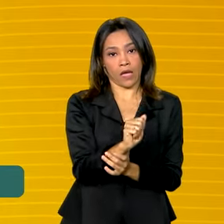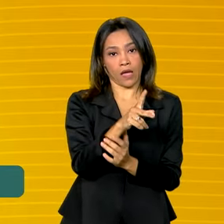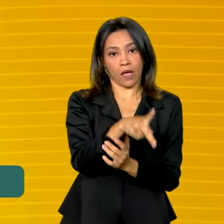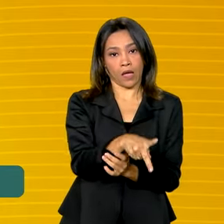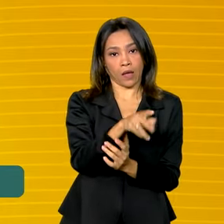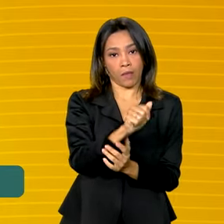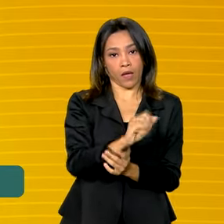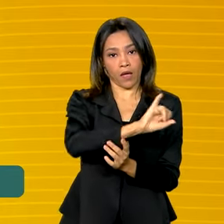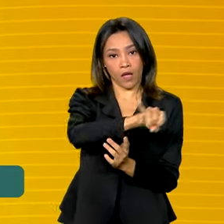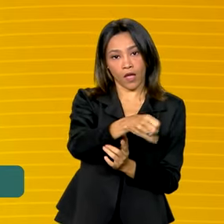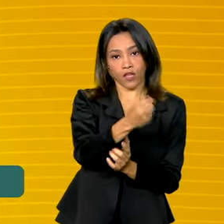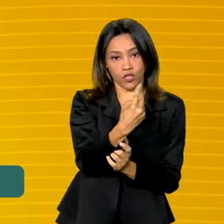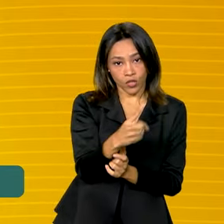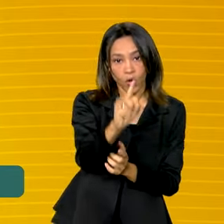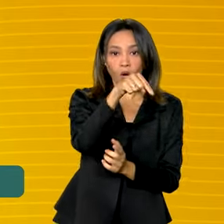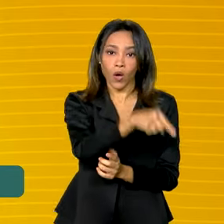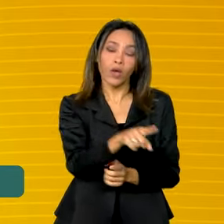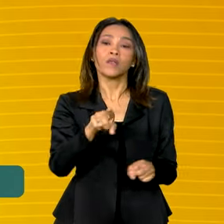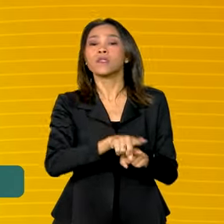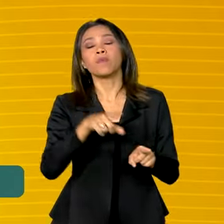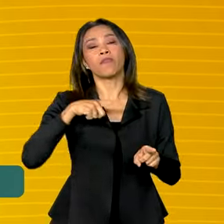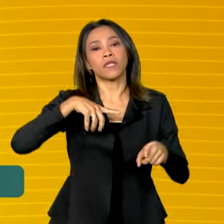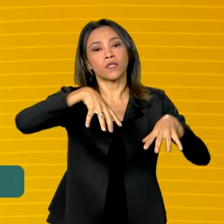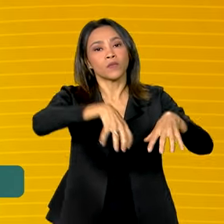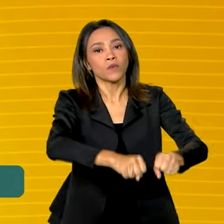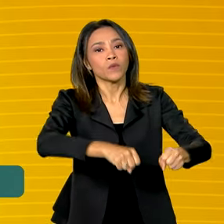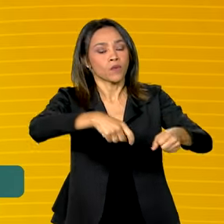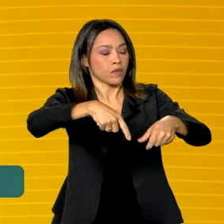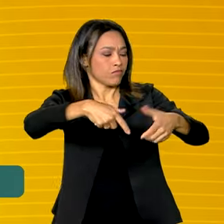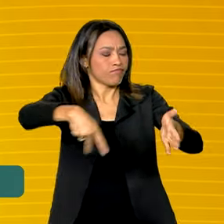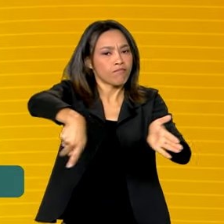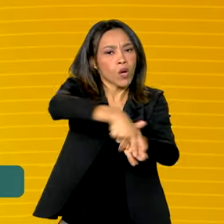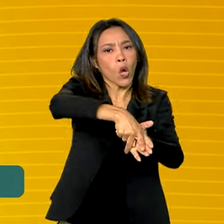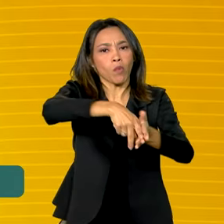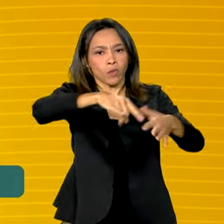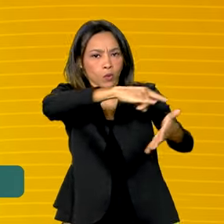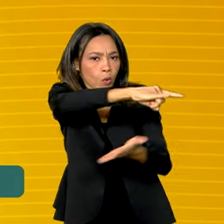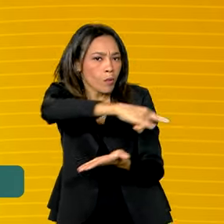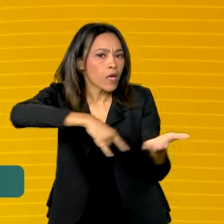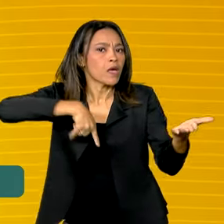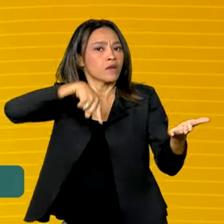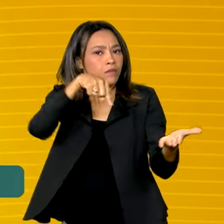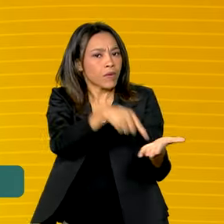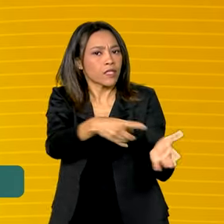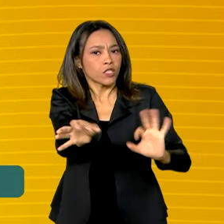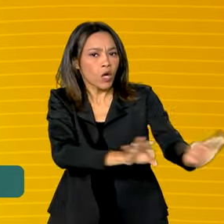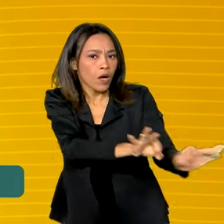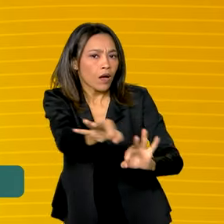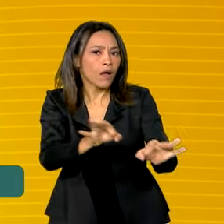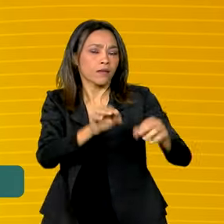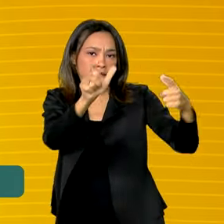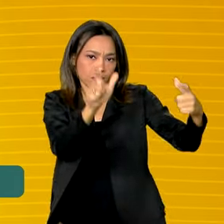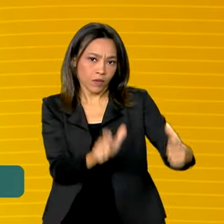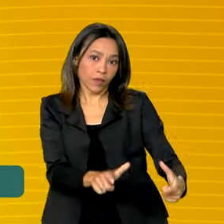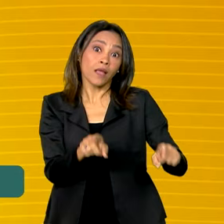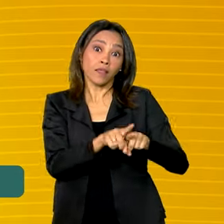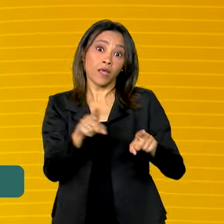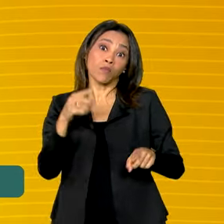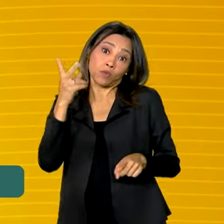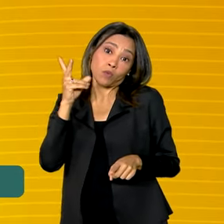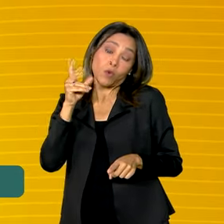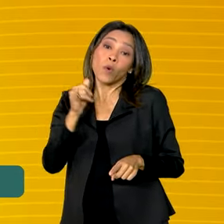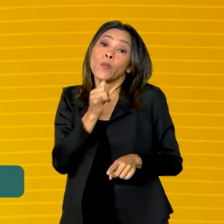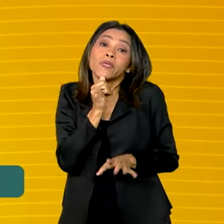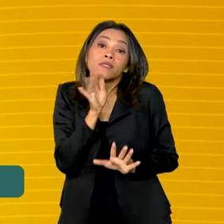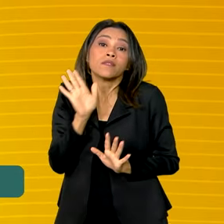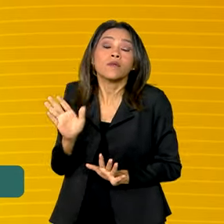que vai regulamentar áreas e legalizar áreas para a implantação de grandes projetos. A exemplo do que a gente tem o polo Cabo Branco, por exemplo, em João Pessoa, na Paraíba. Também